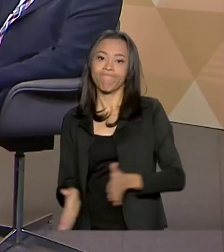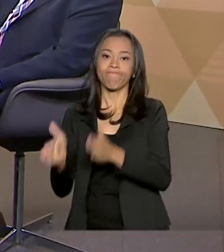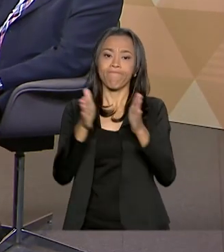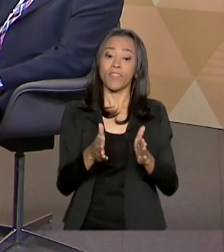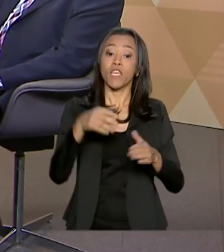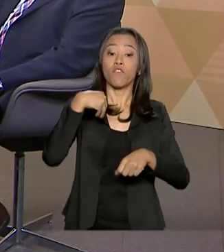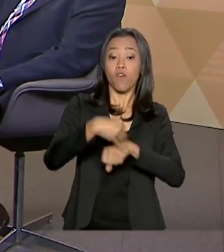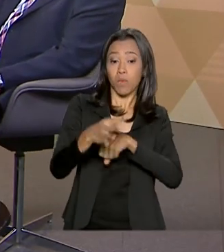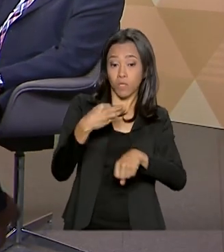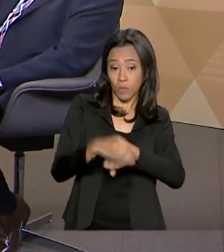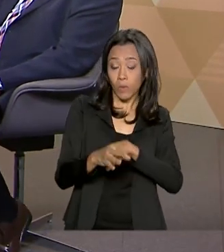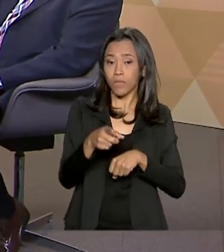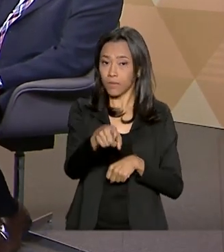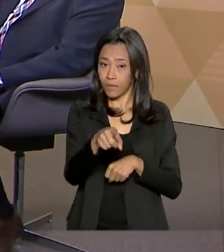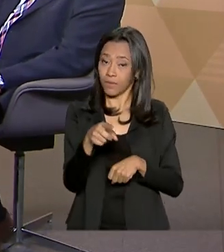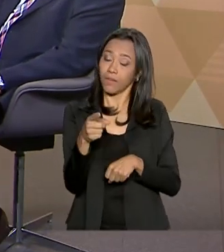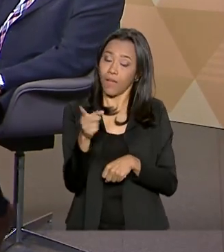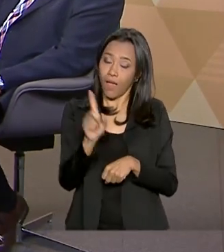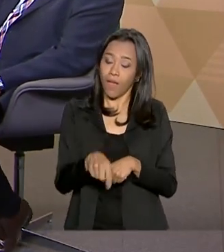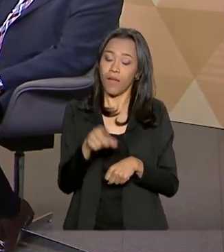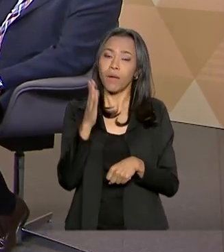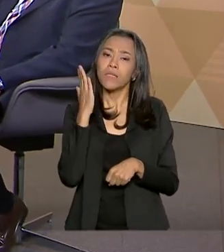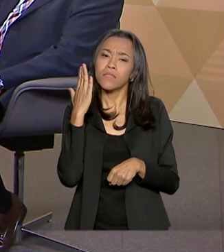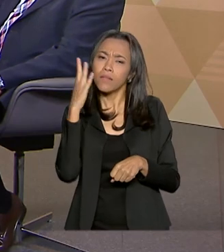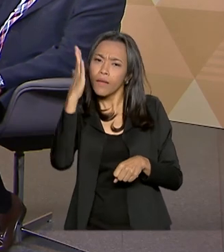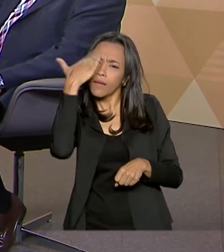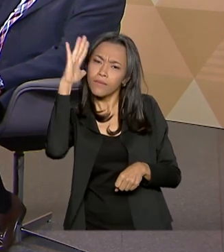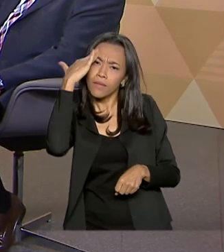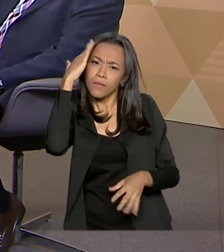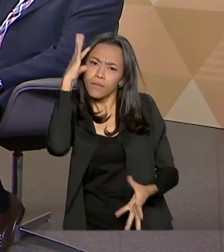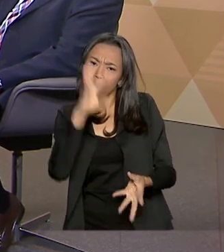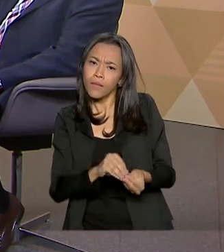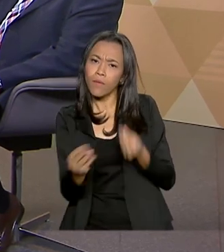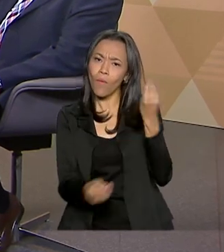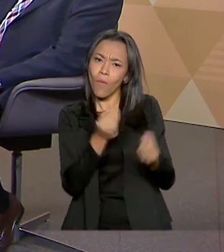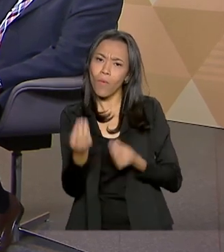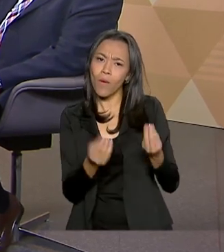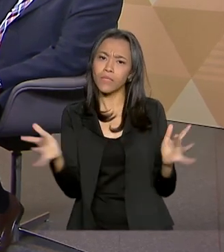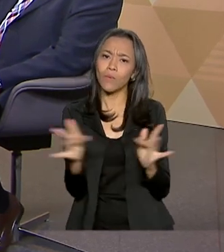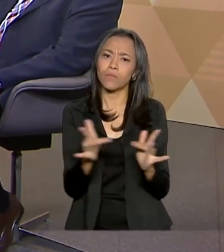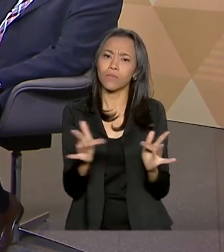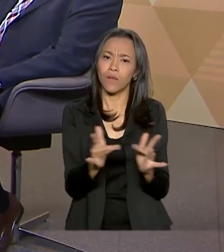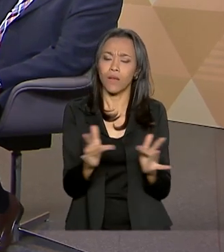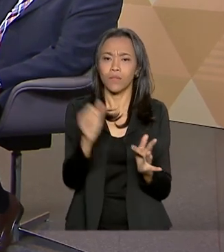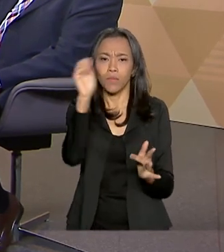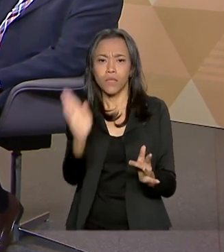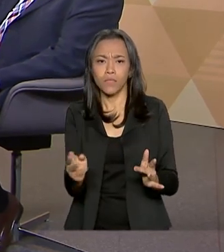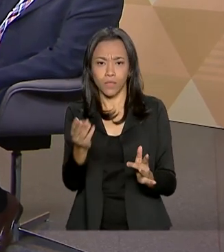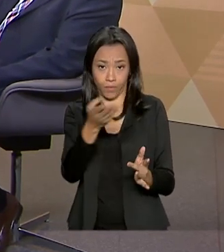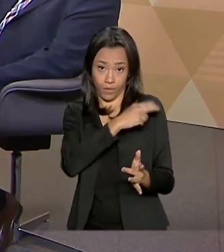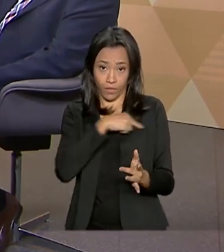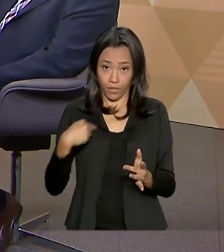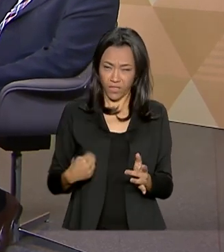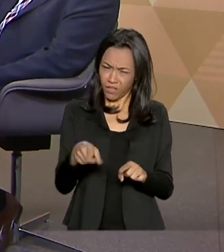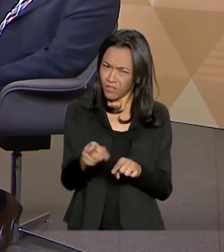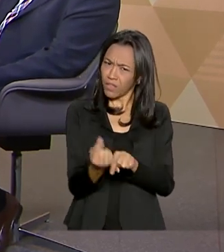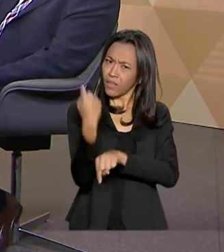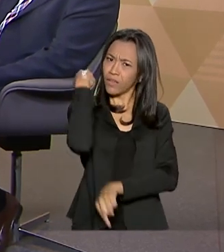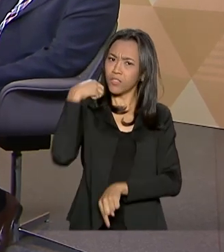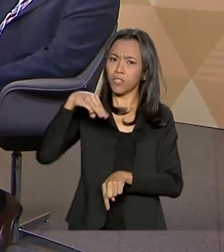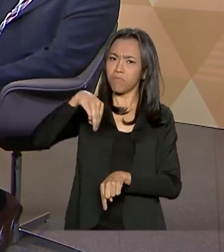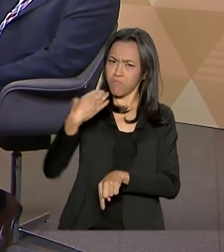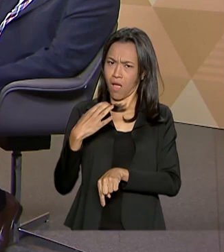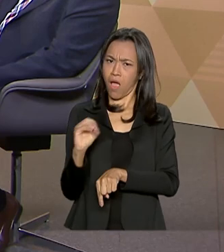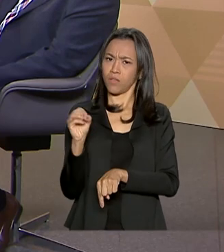localizar essa relação estratégica entre Brasil e China. Desde março, o senhor vem participando dessas reuniões relativas à